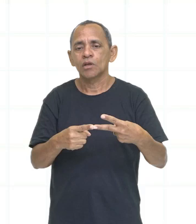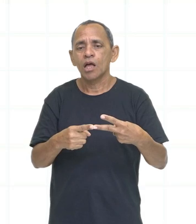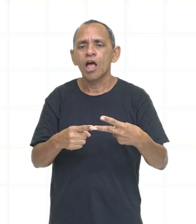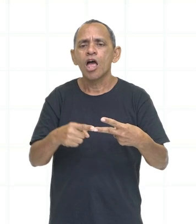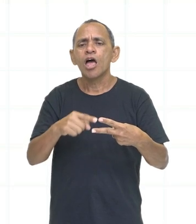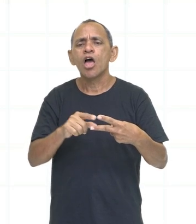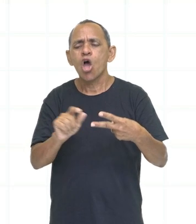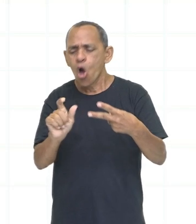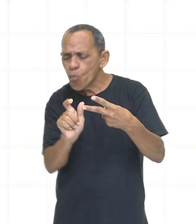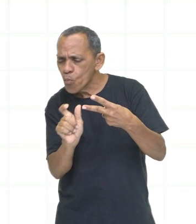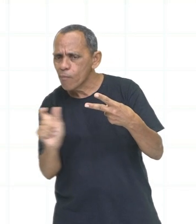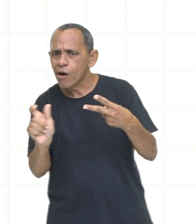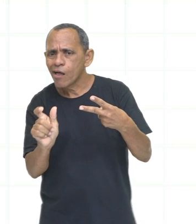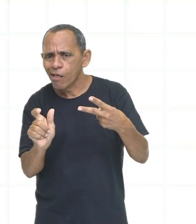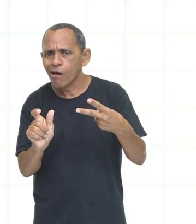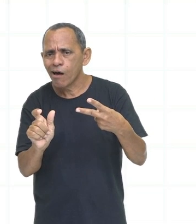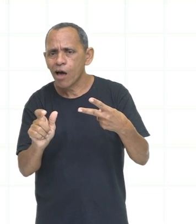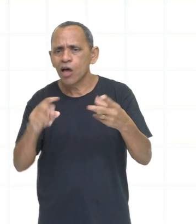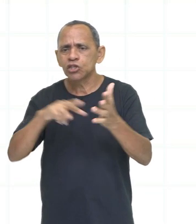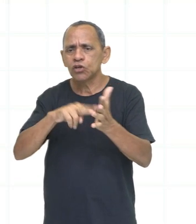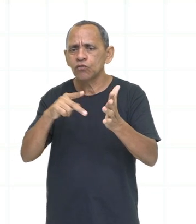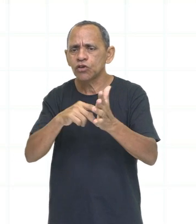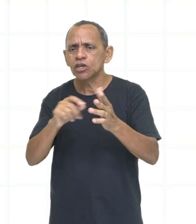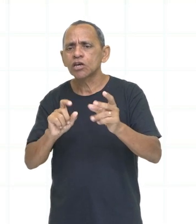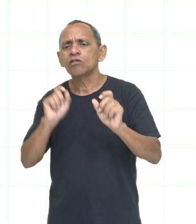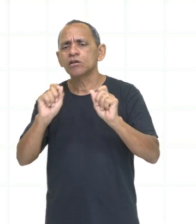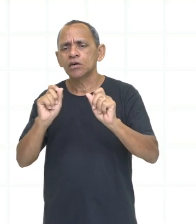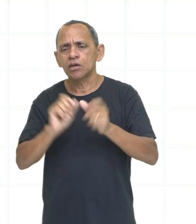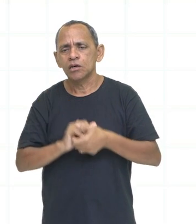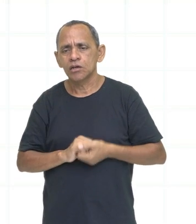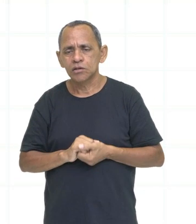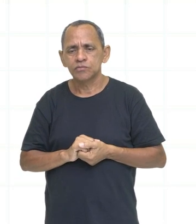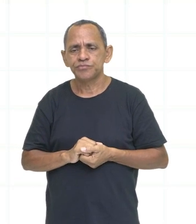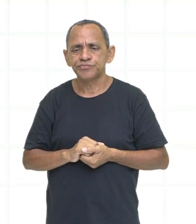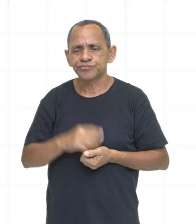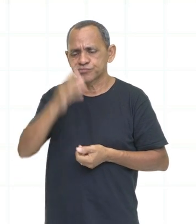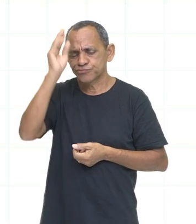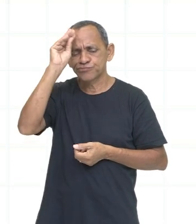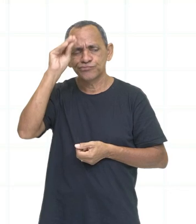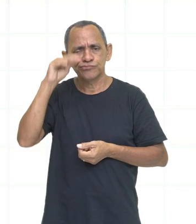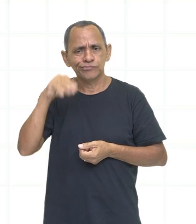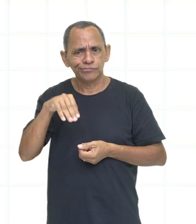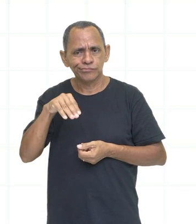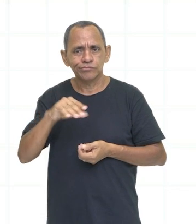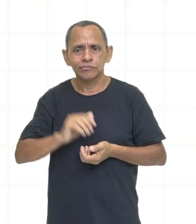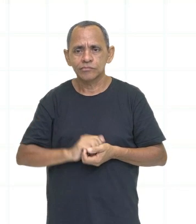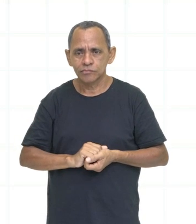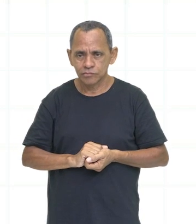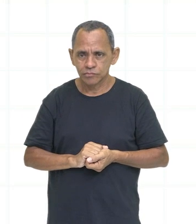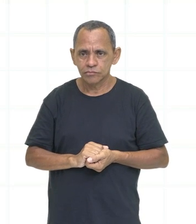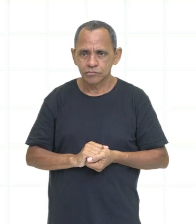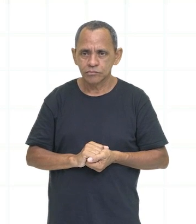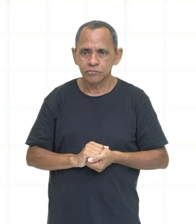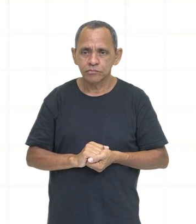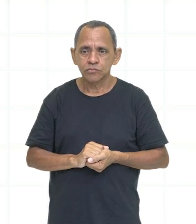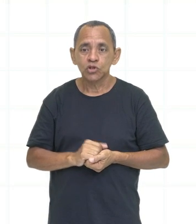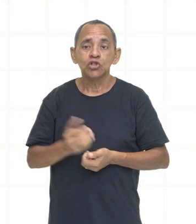ele significa uma coisa, o give sozinho significa outro. E a expressão give up, né? Que é um verbo, significa desistir, tá? E o